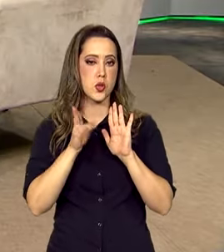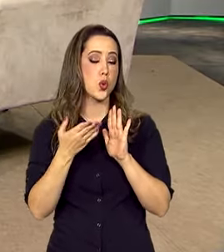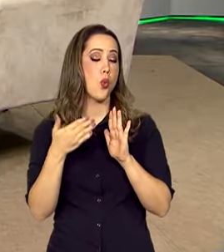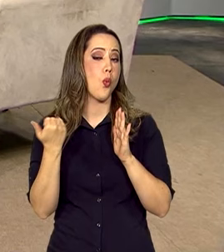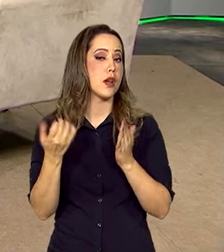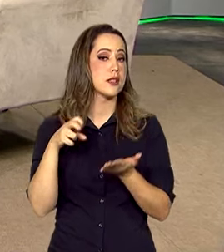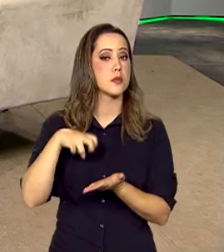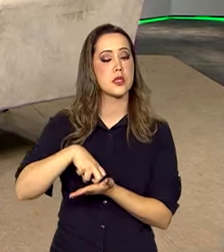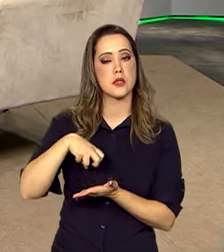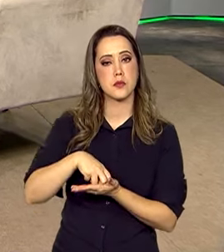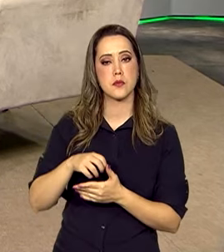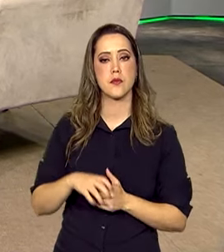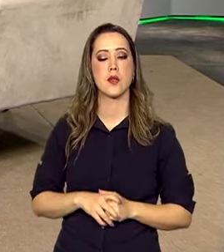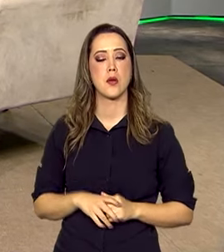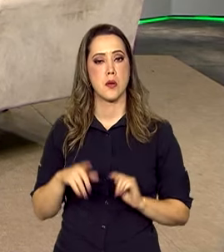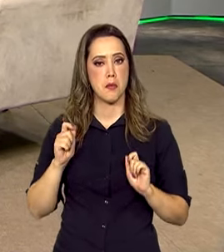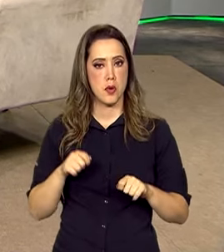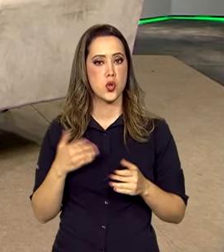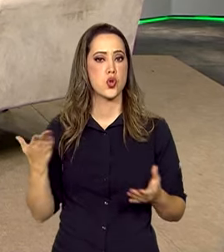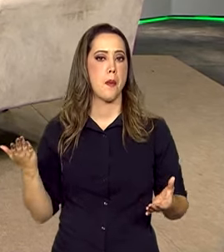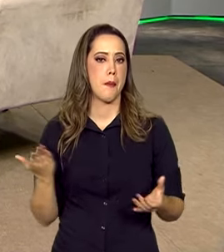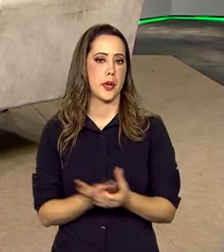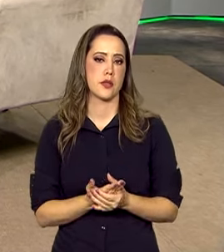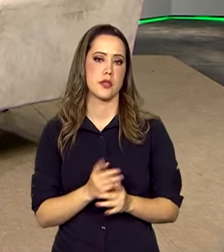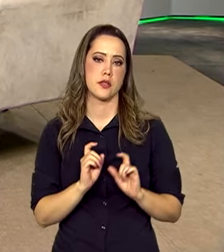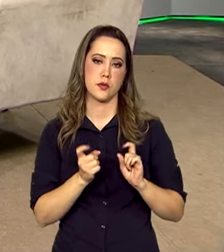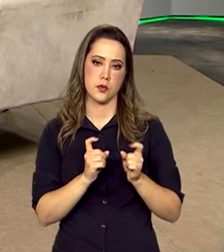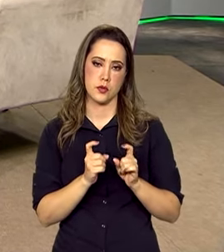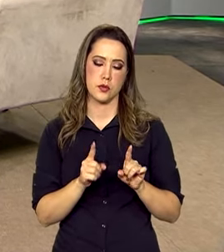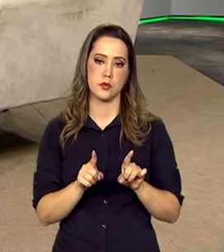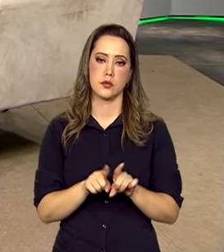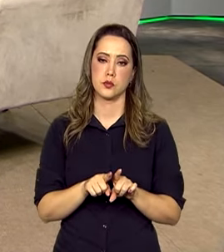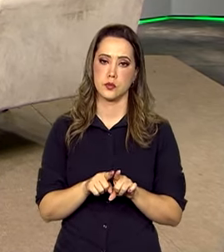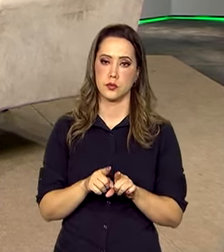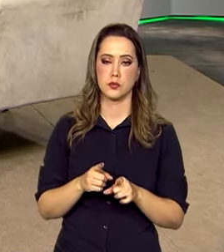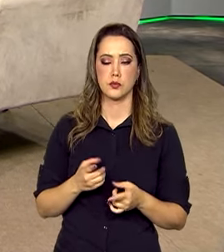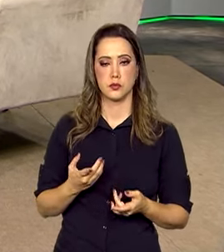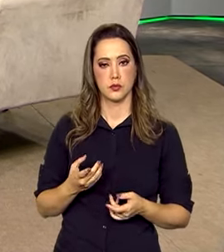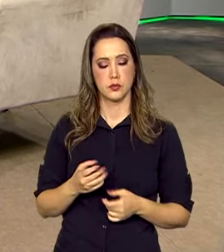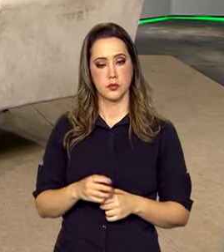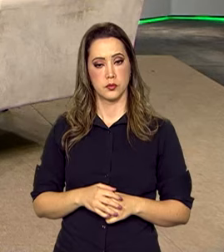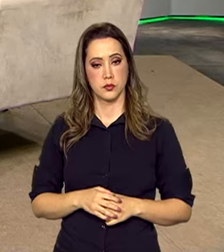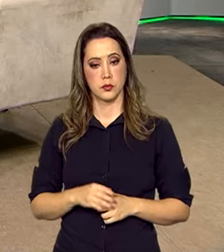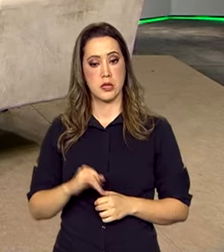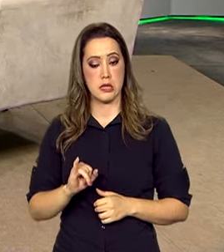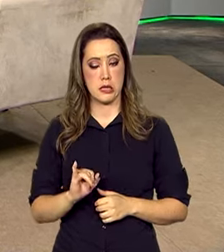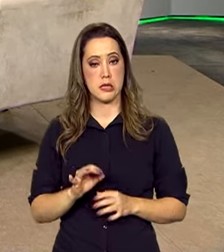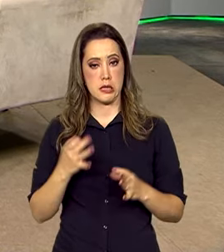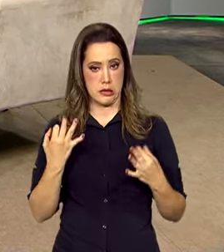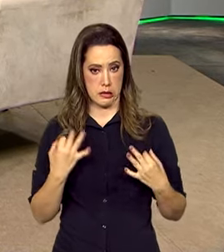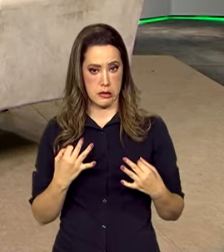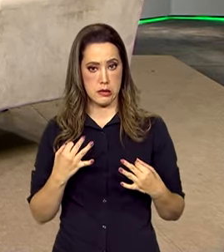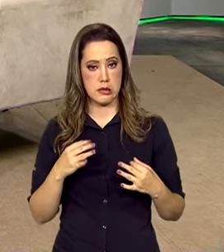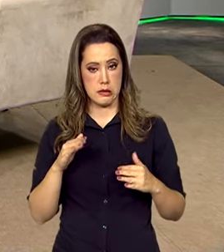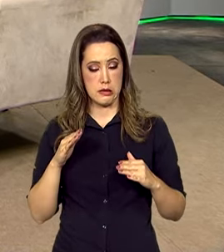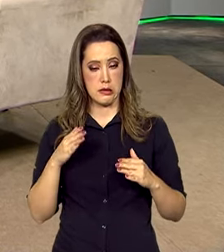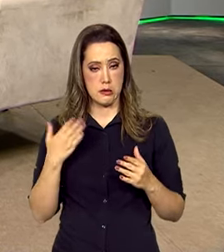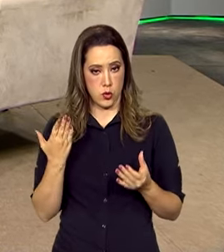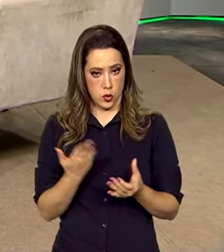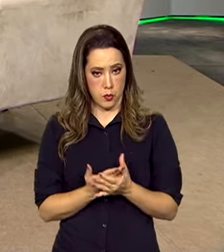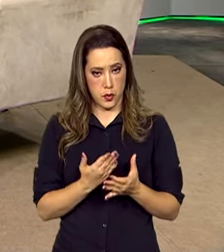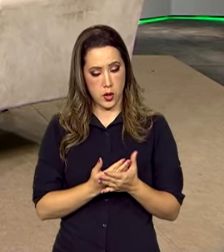Pode sujeitar a um processo administrativo, né? E se chegar-se à conclusão na